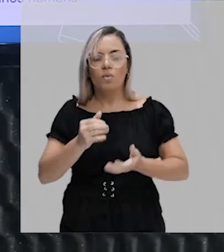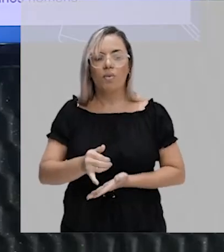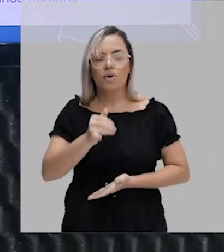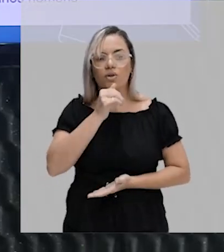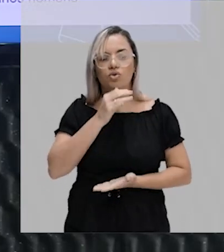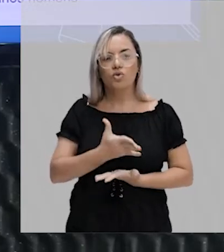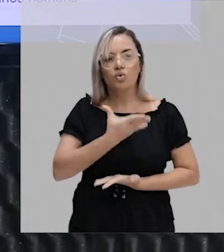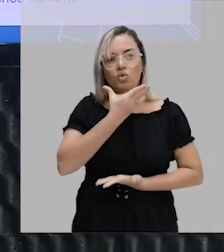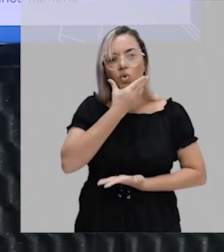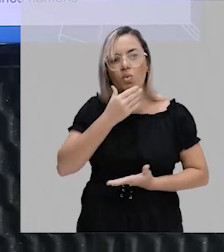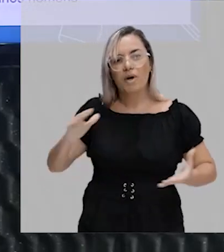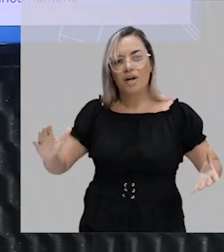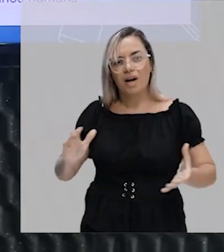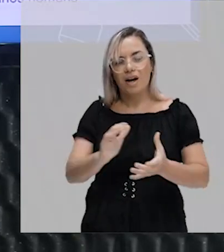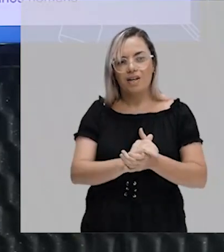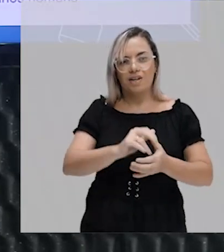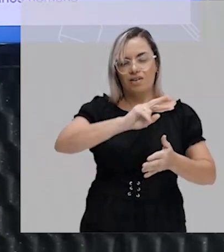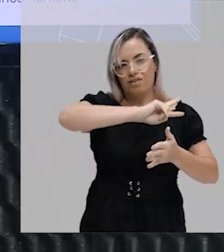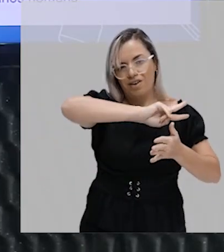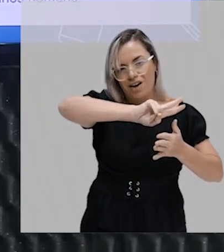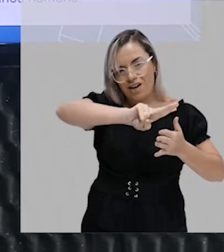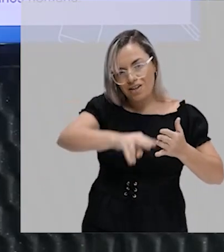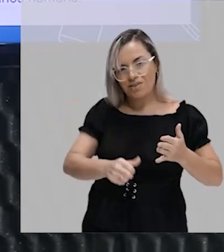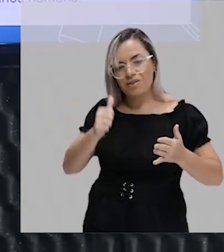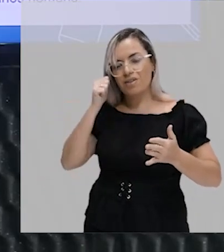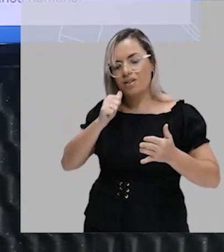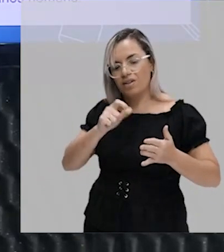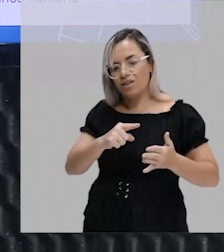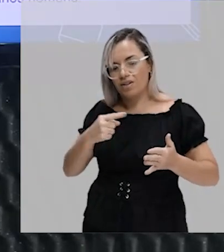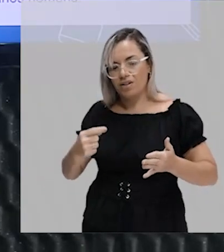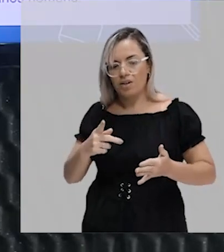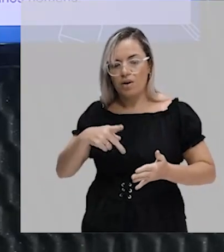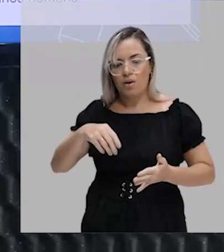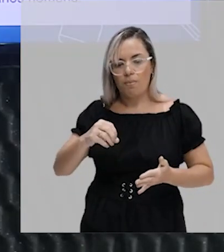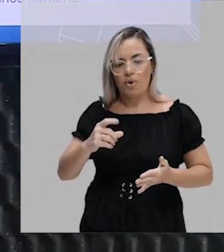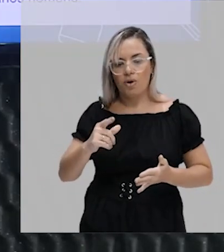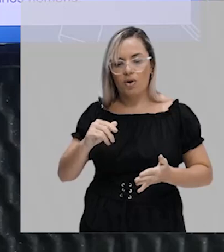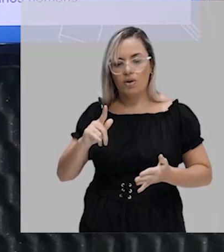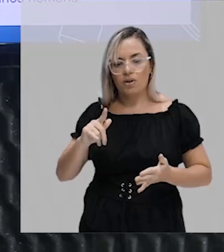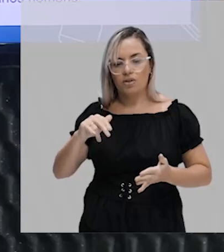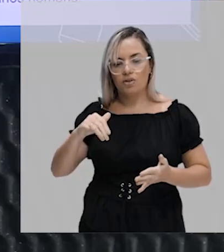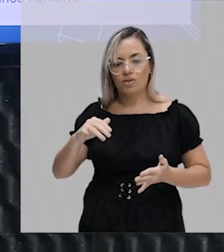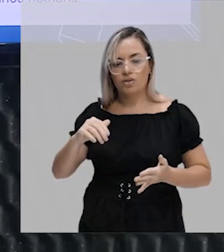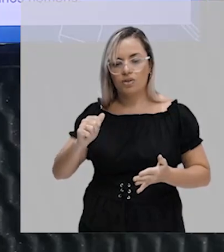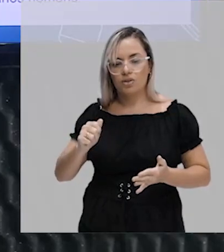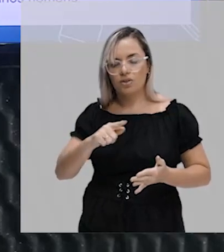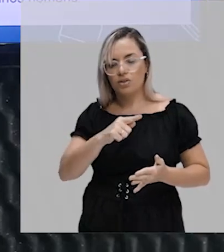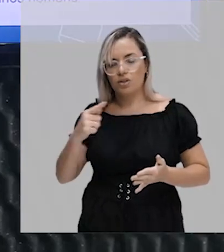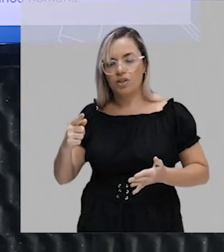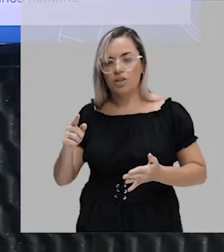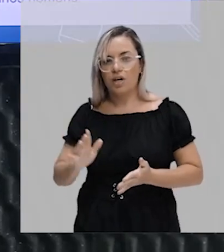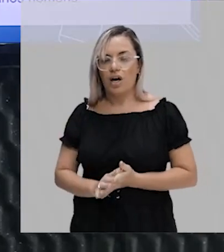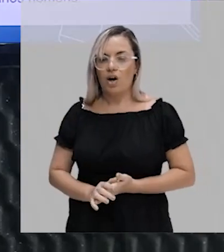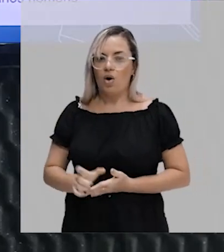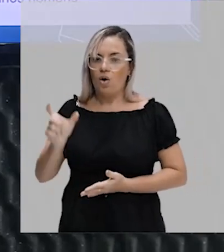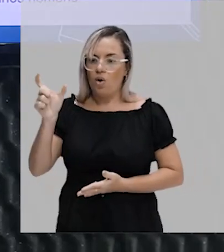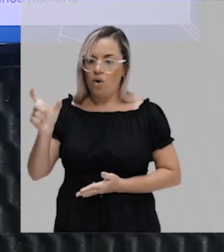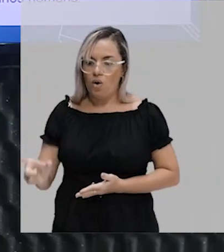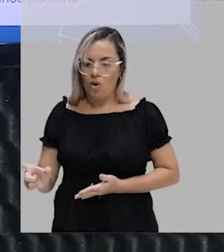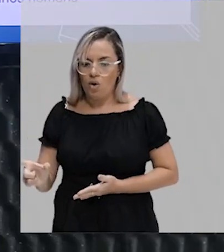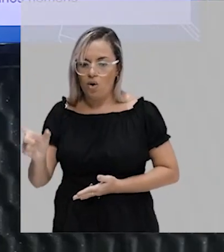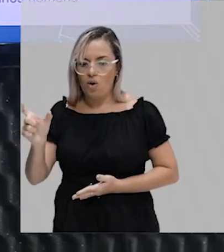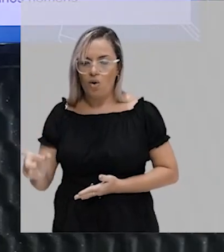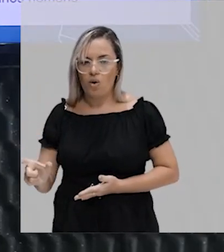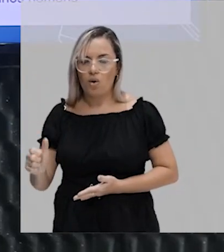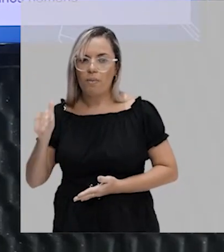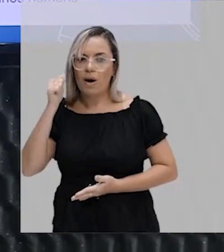várias mulheres, aí seria a poliginia, ou de uma mulher se casar com vários homens, seria então